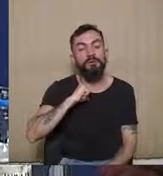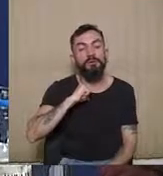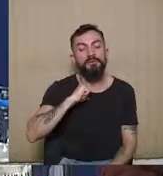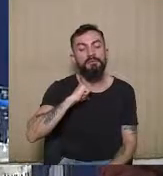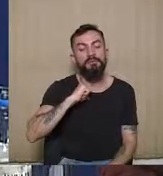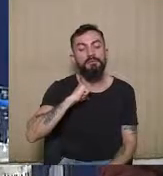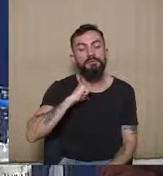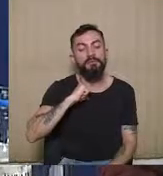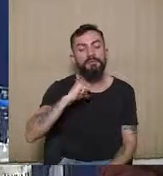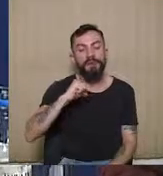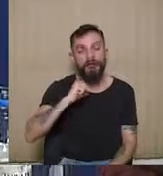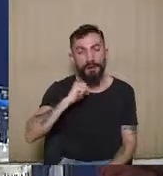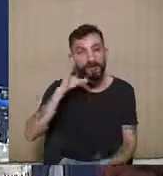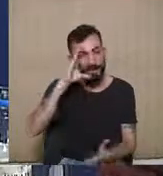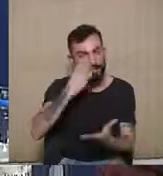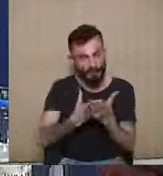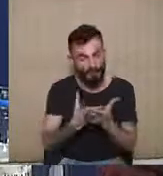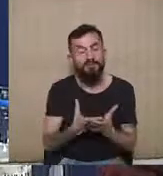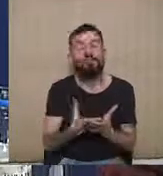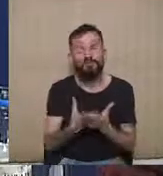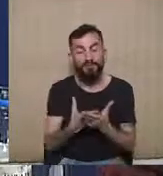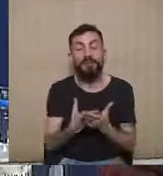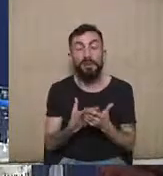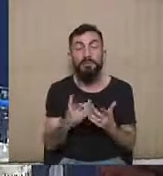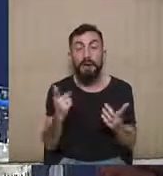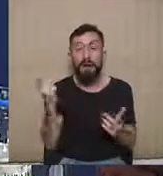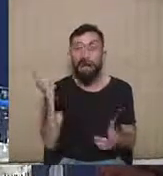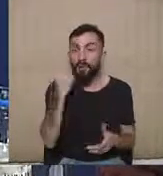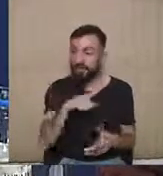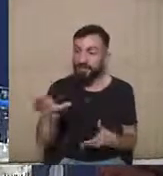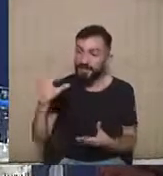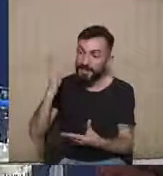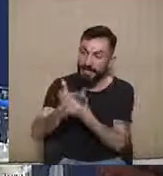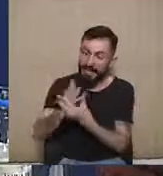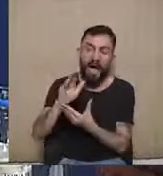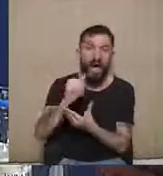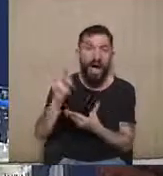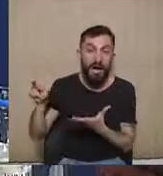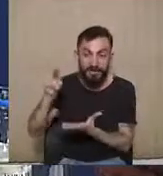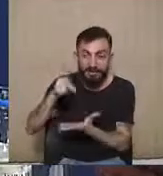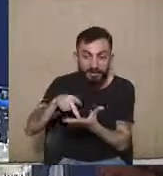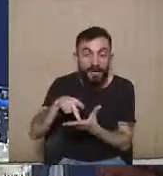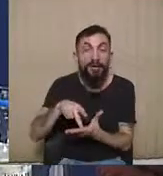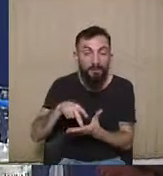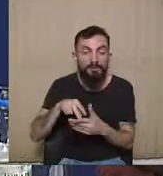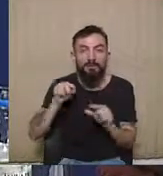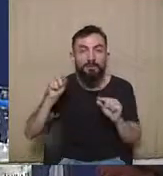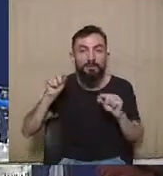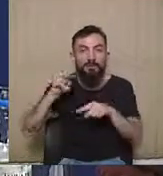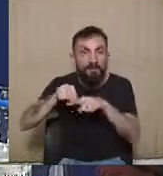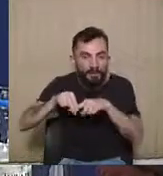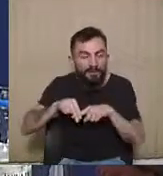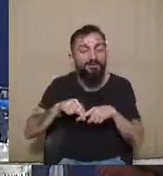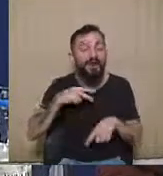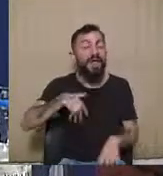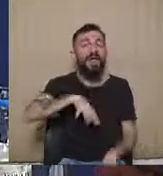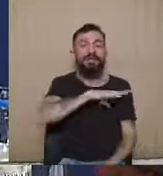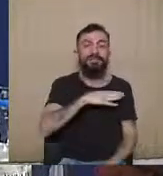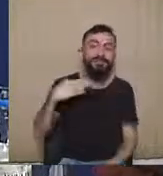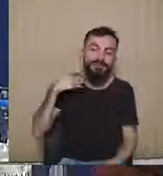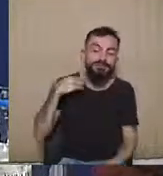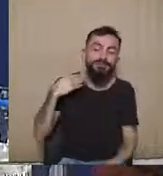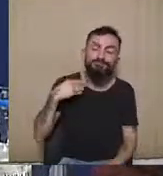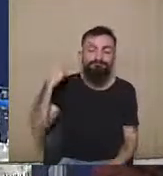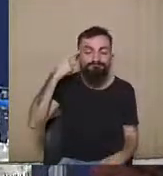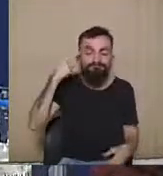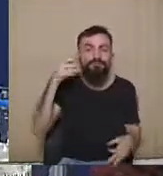sancionamento, ou seja, uma condição para a procedência da ação, é sempre esse juízo muito difícil que nós temos que fazer sobre gravidade